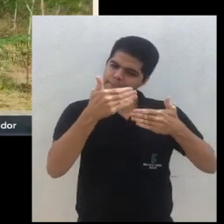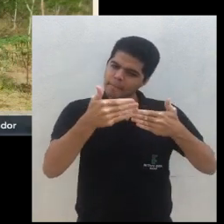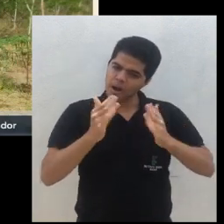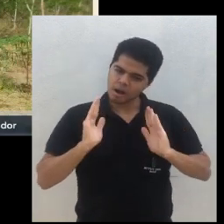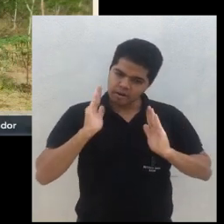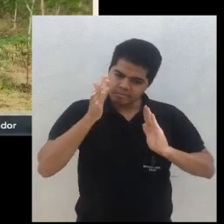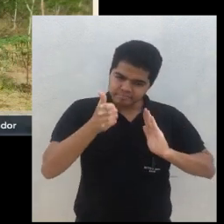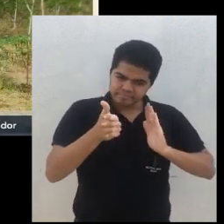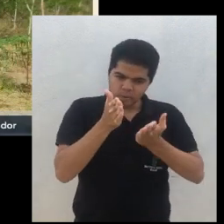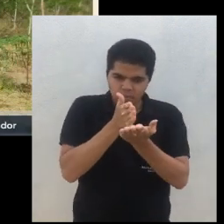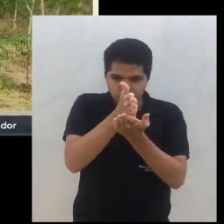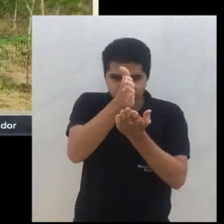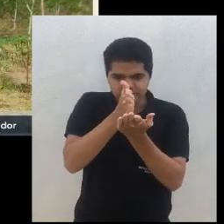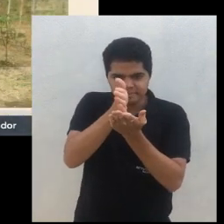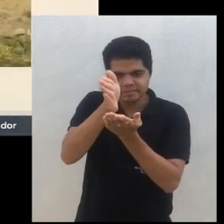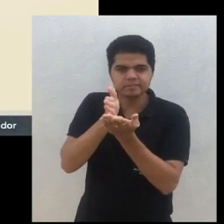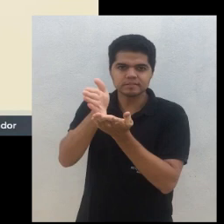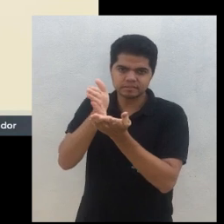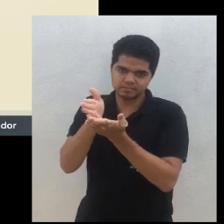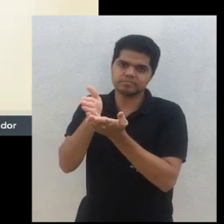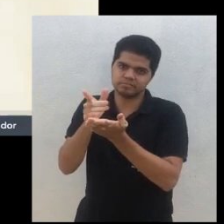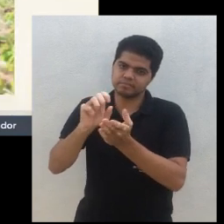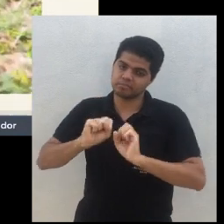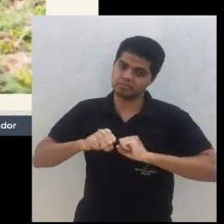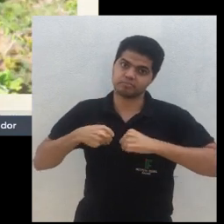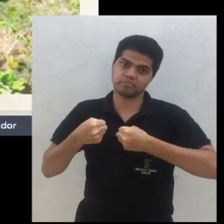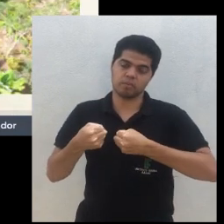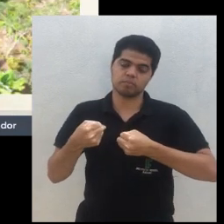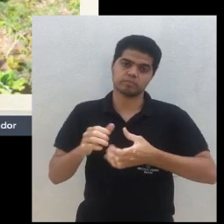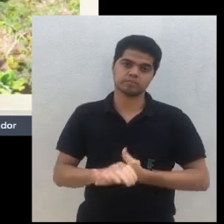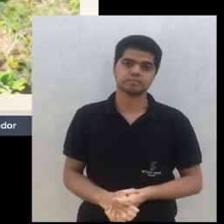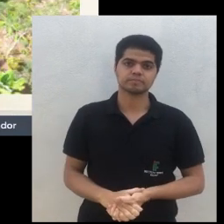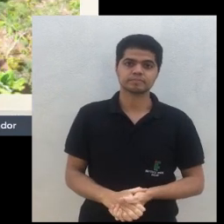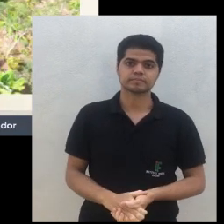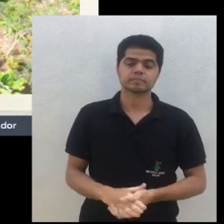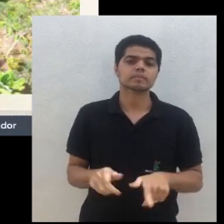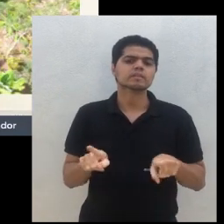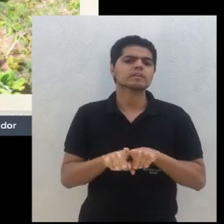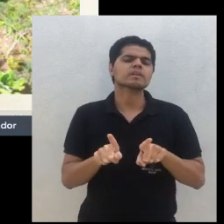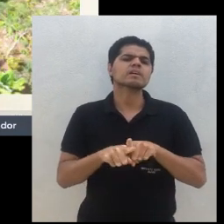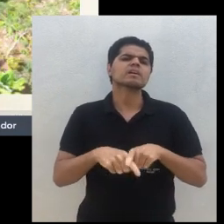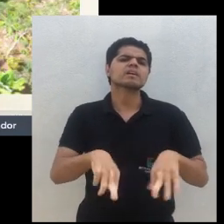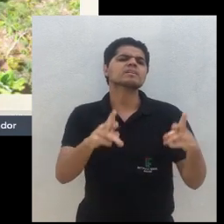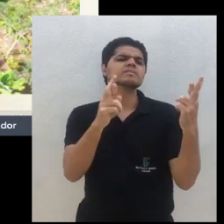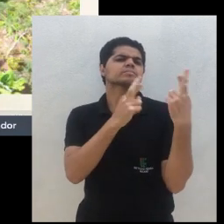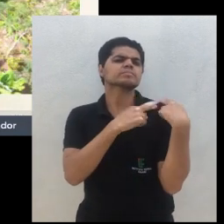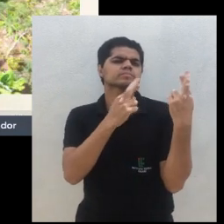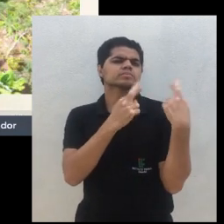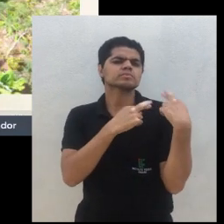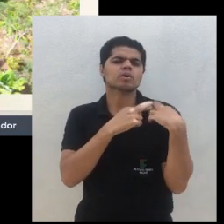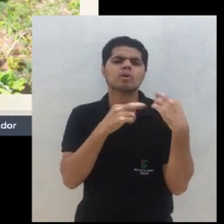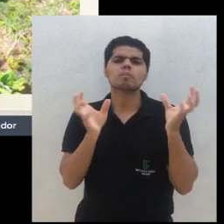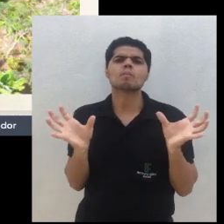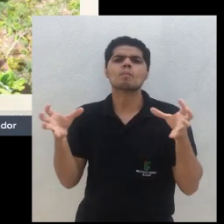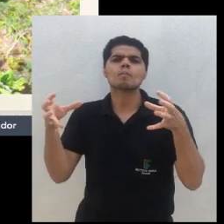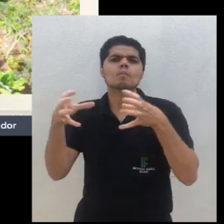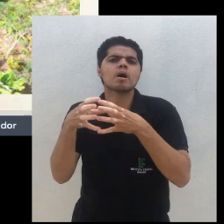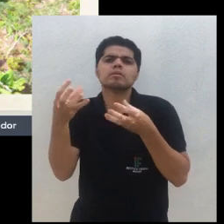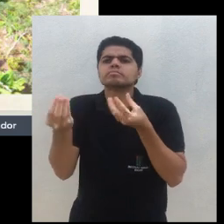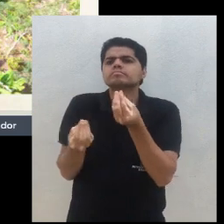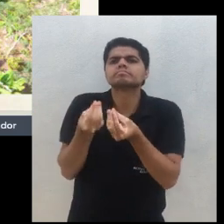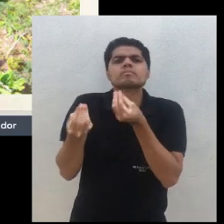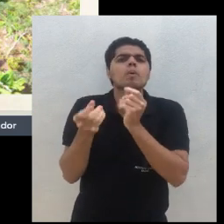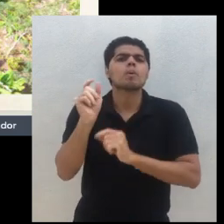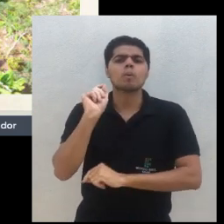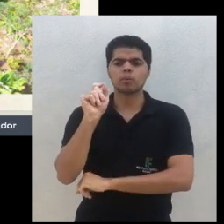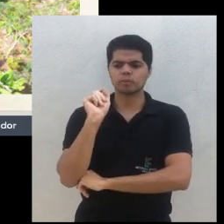orgânica, nós vamos ter sempre trabalhar esses princípios, né? E aí, qual é o papel desse sistema agroflorestal? Qual é